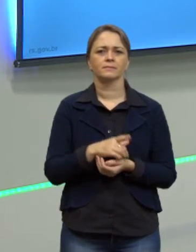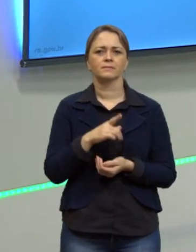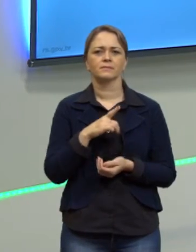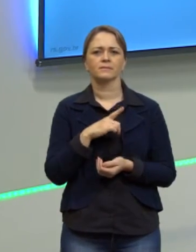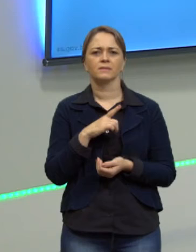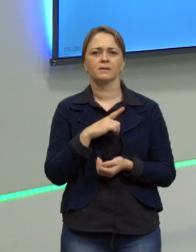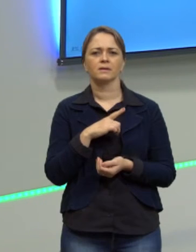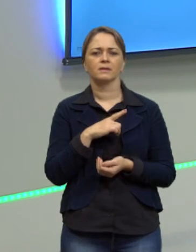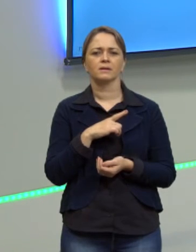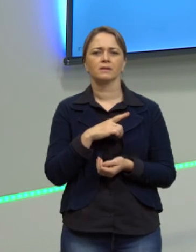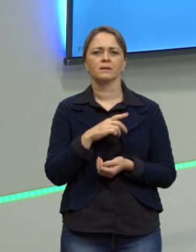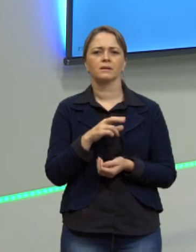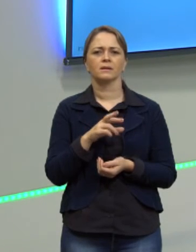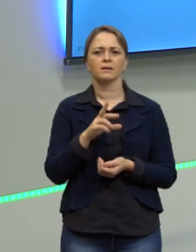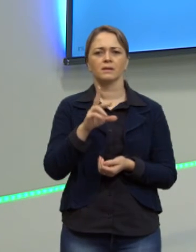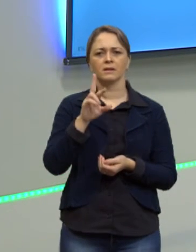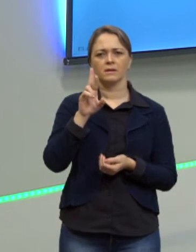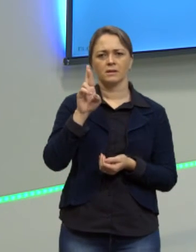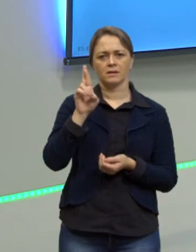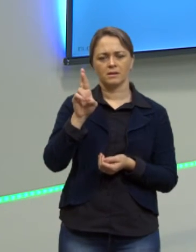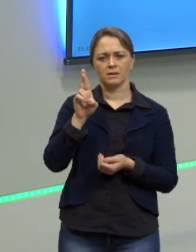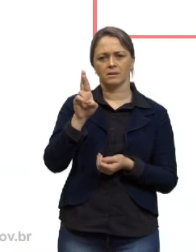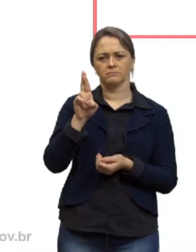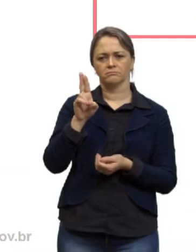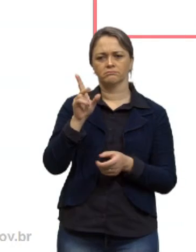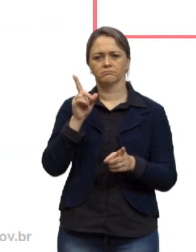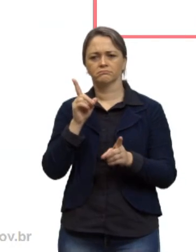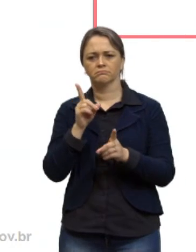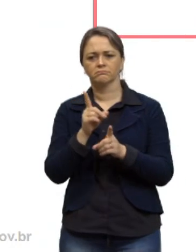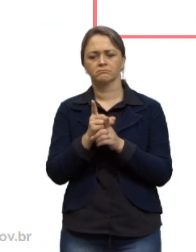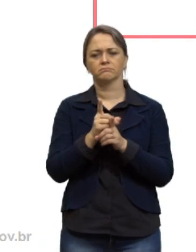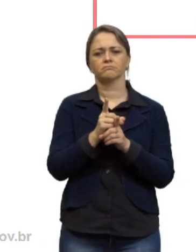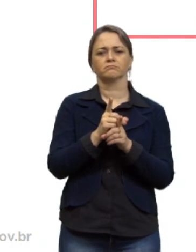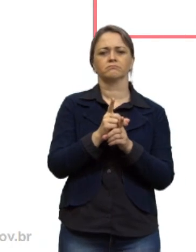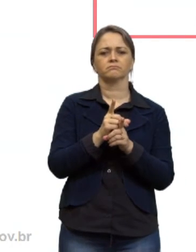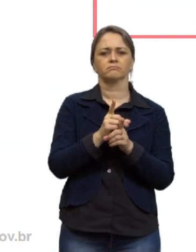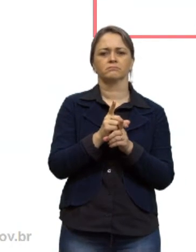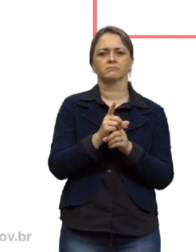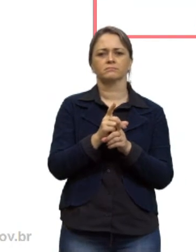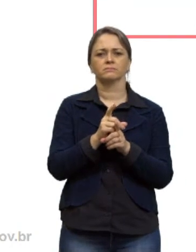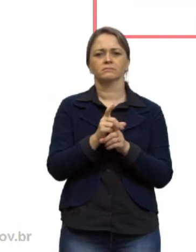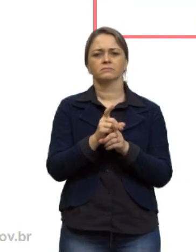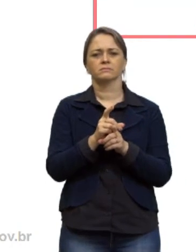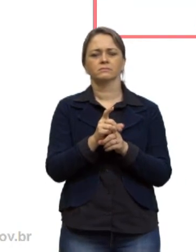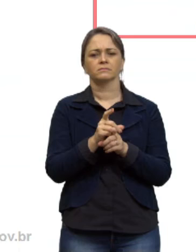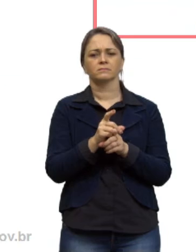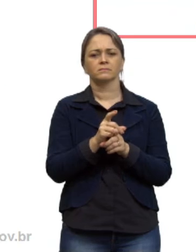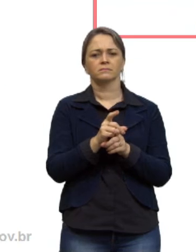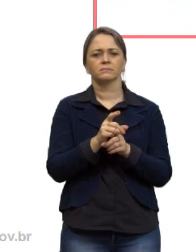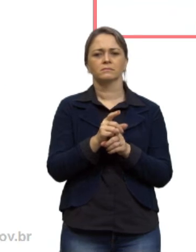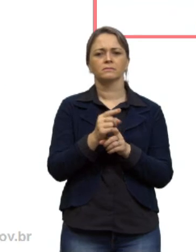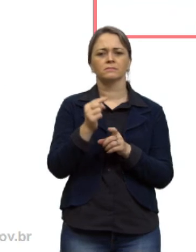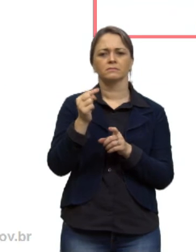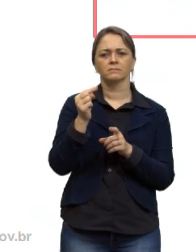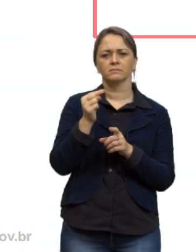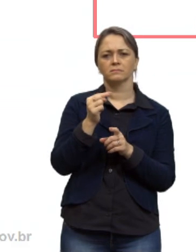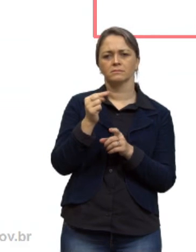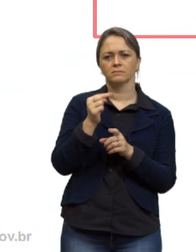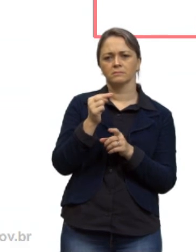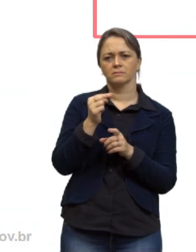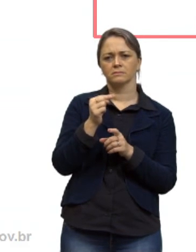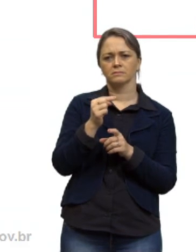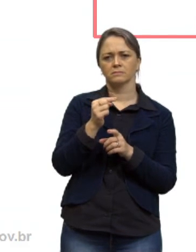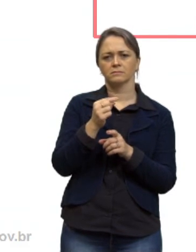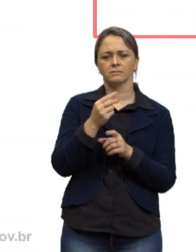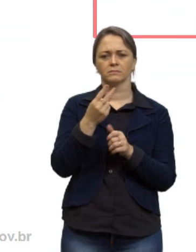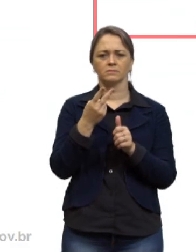nós temos que a razão como é que é descoberta? a razão eu descubro diminuindo né? o